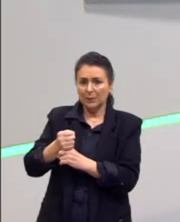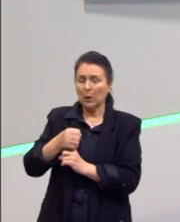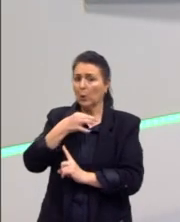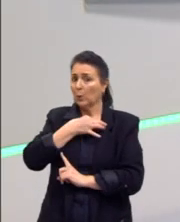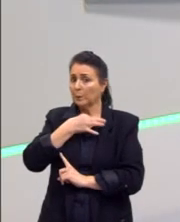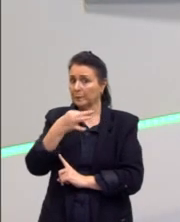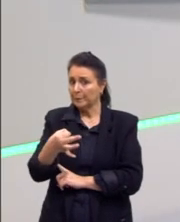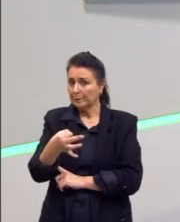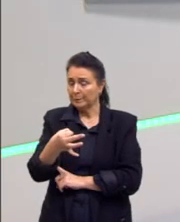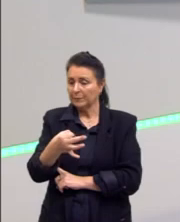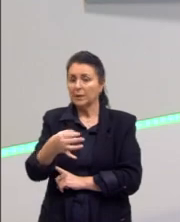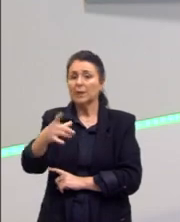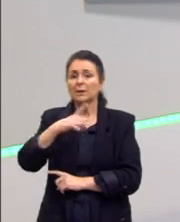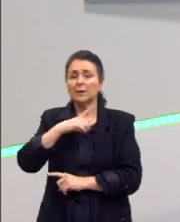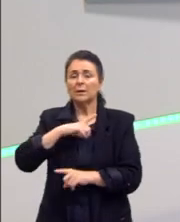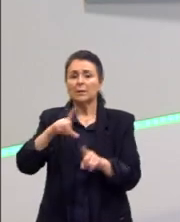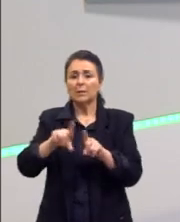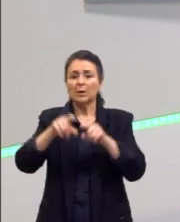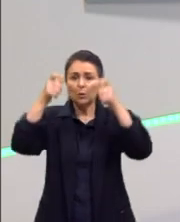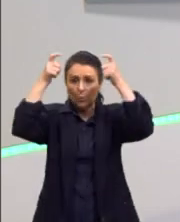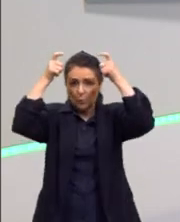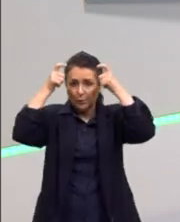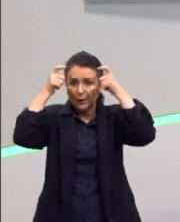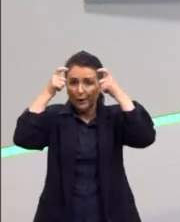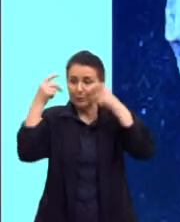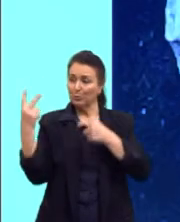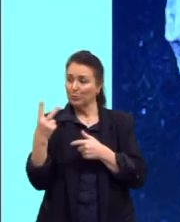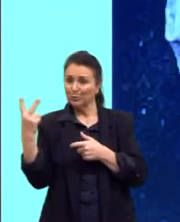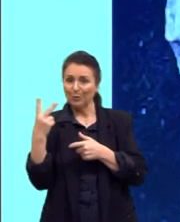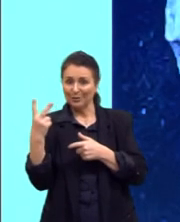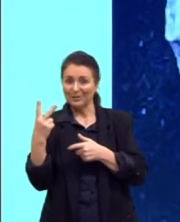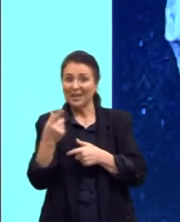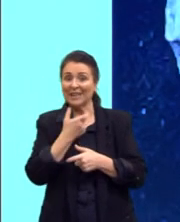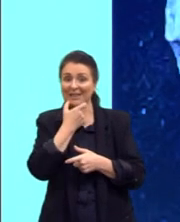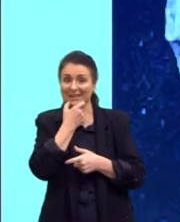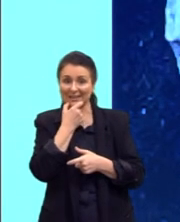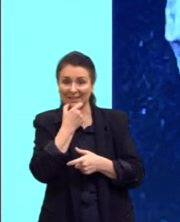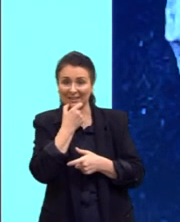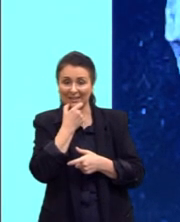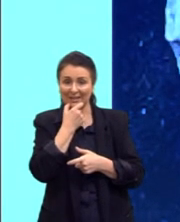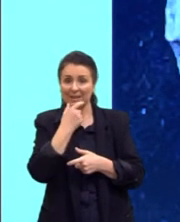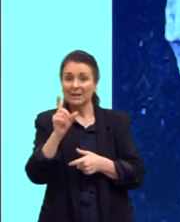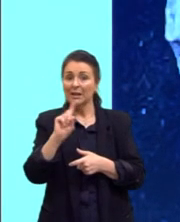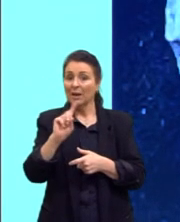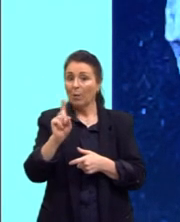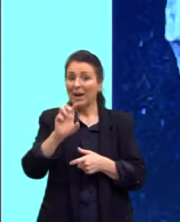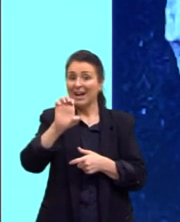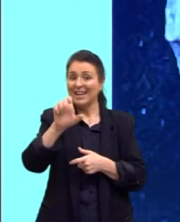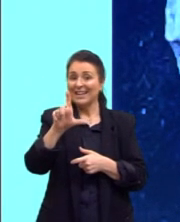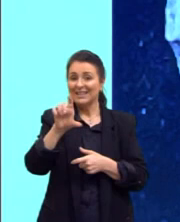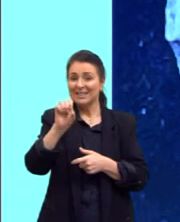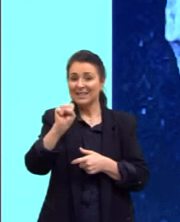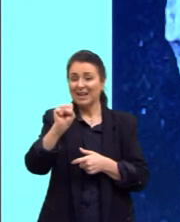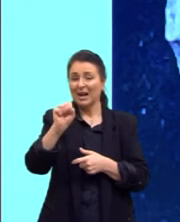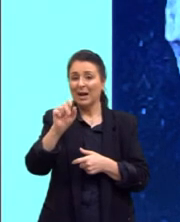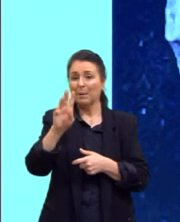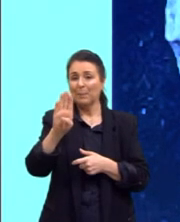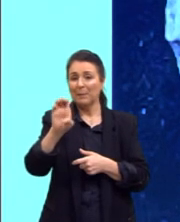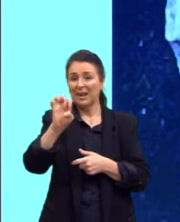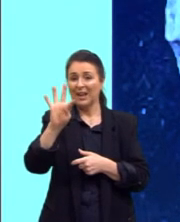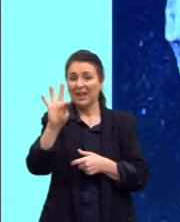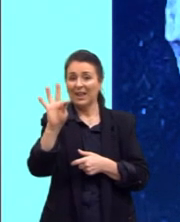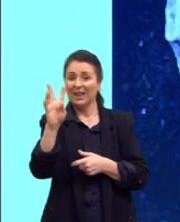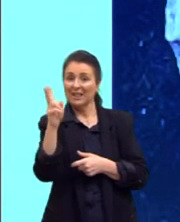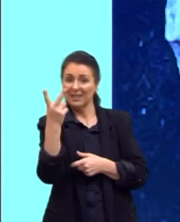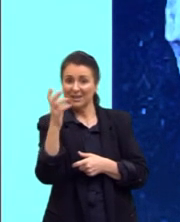Aqui a gente tem também o rei Albert e a rainha Elizabeth I. Não é a Elizabeth II, que está aí no